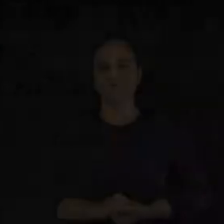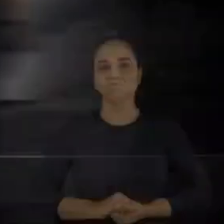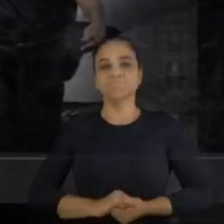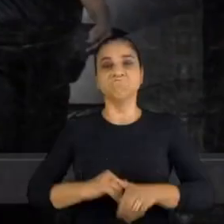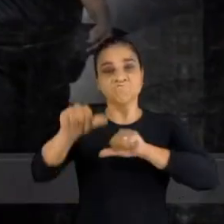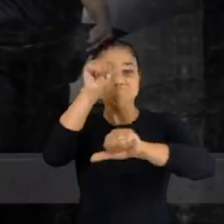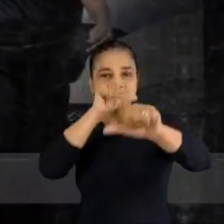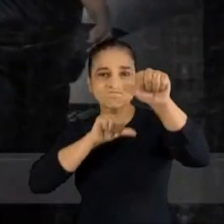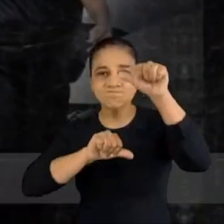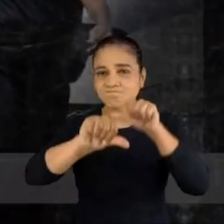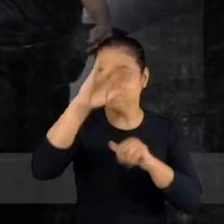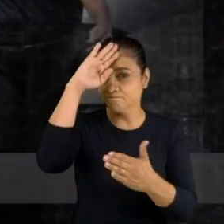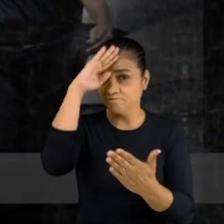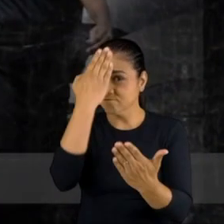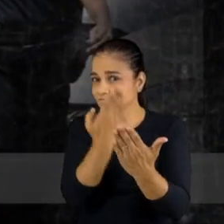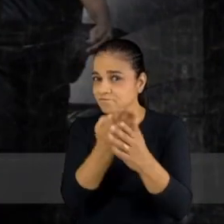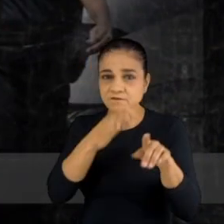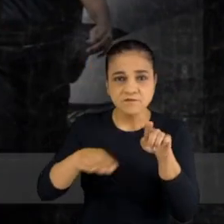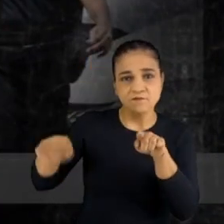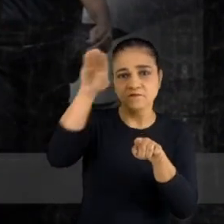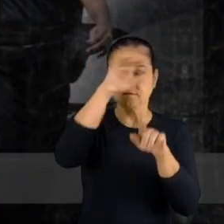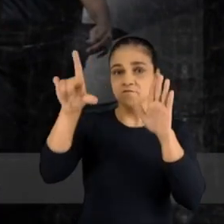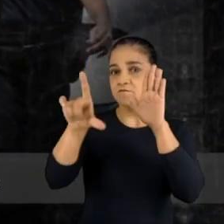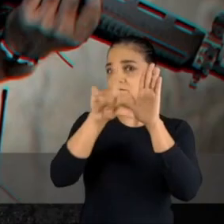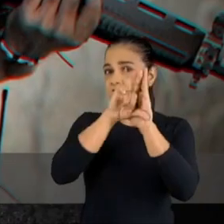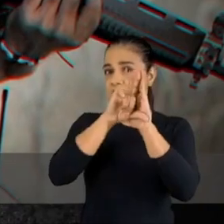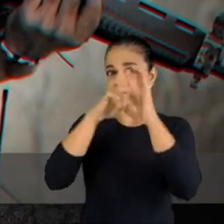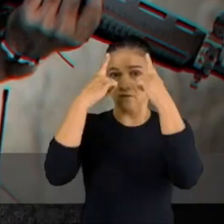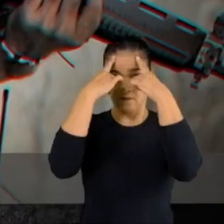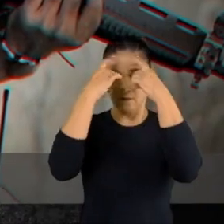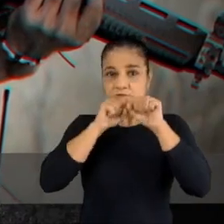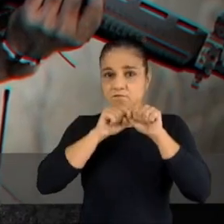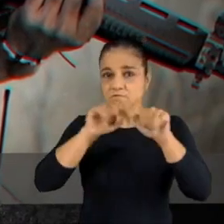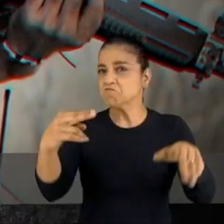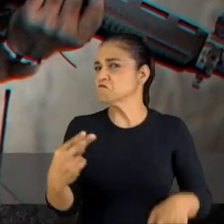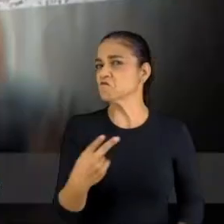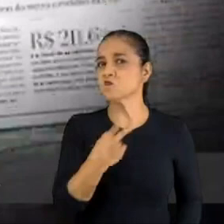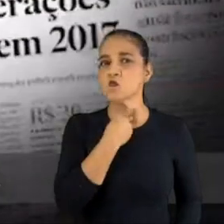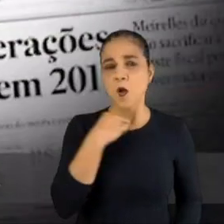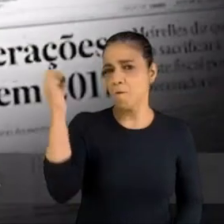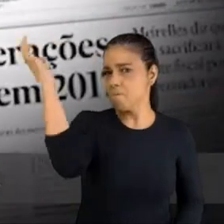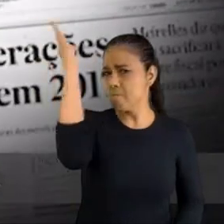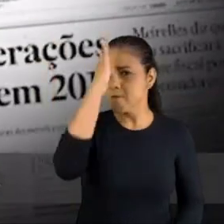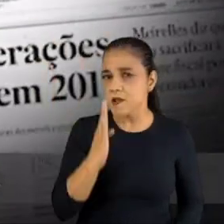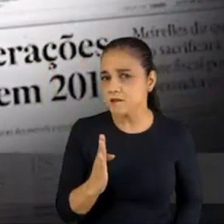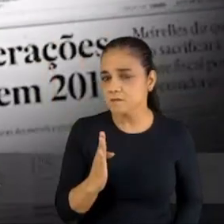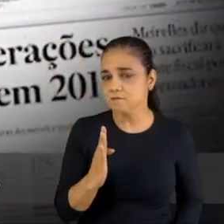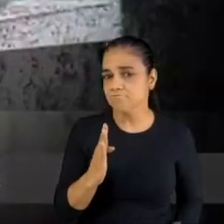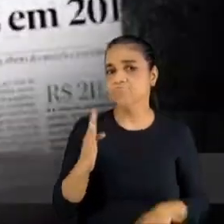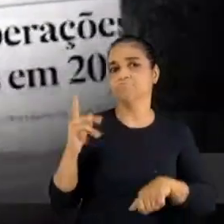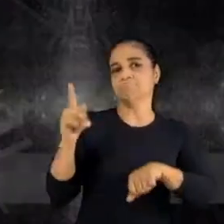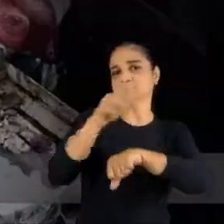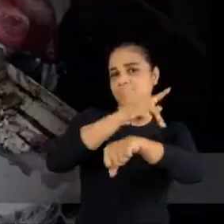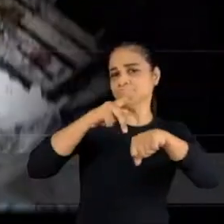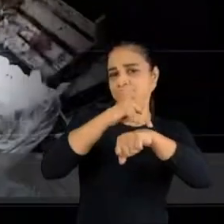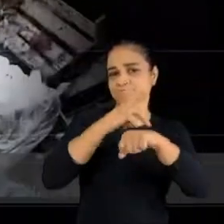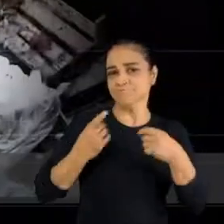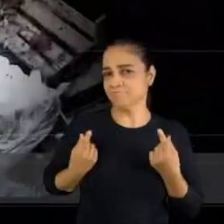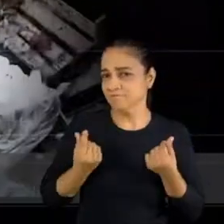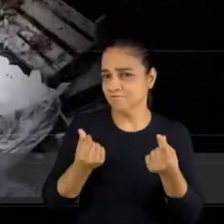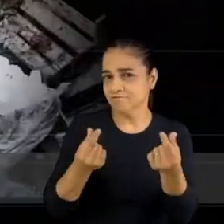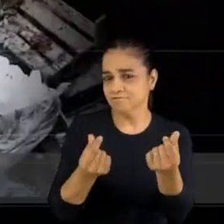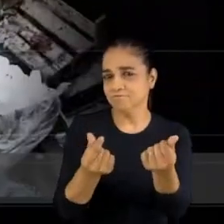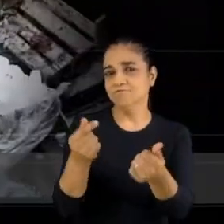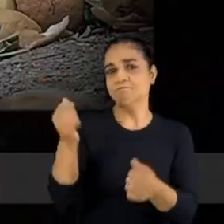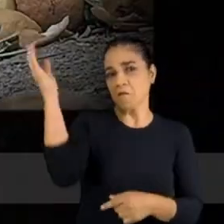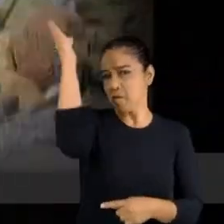Se você acredita que ninguém está acima da lei e que o crime não pode continuar tomando conta do Brasil. Se você acha